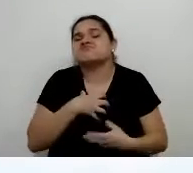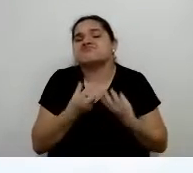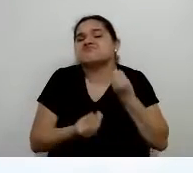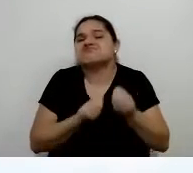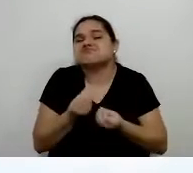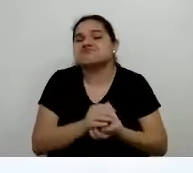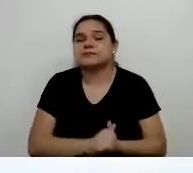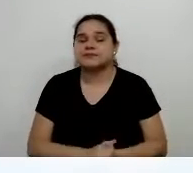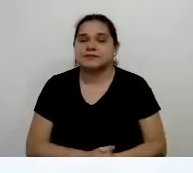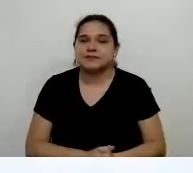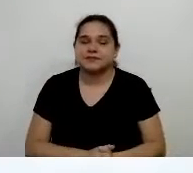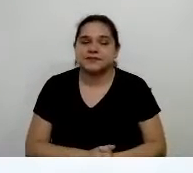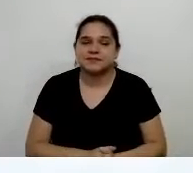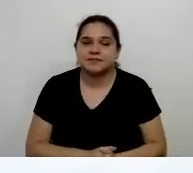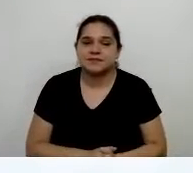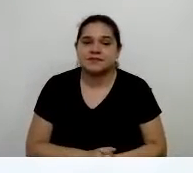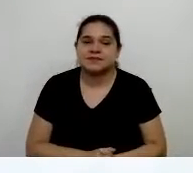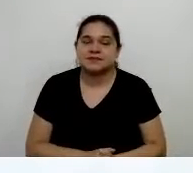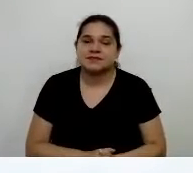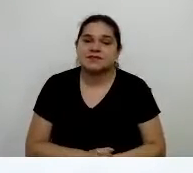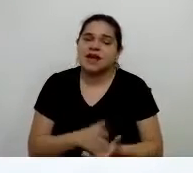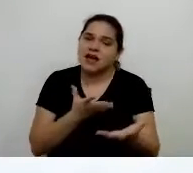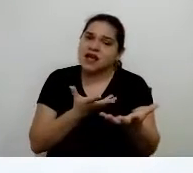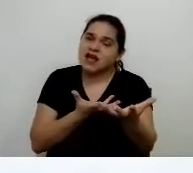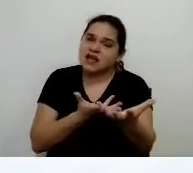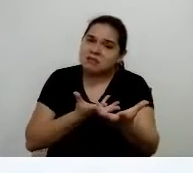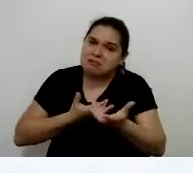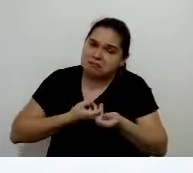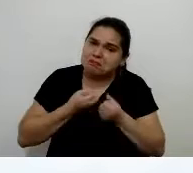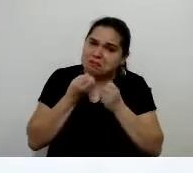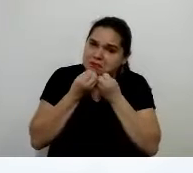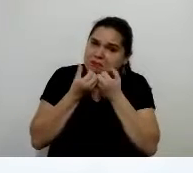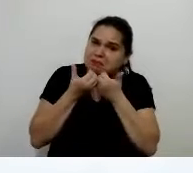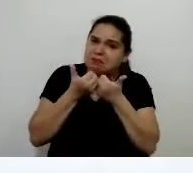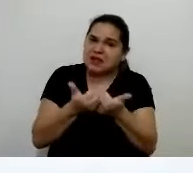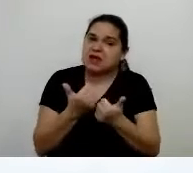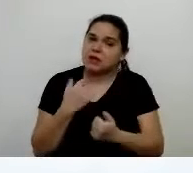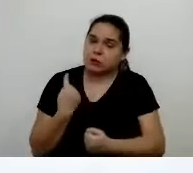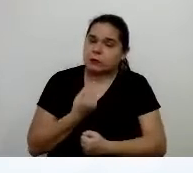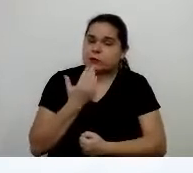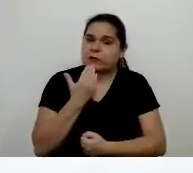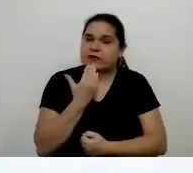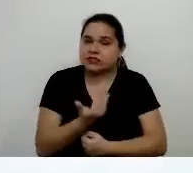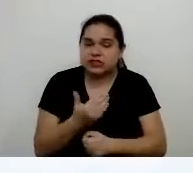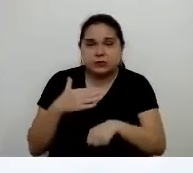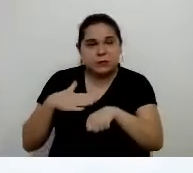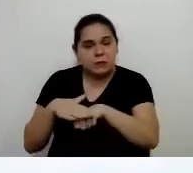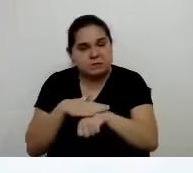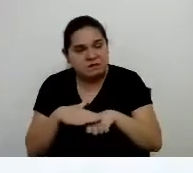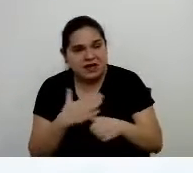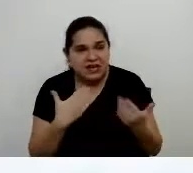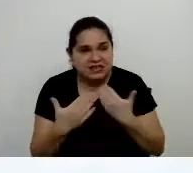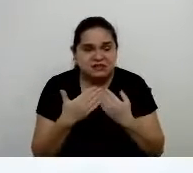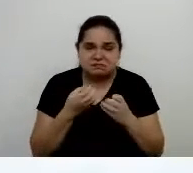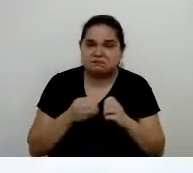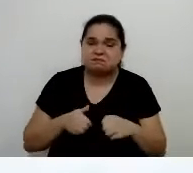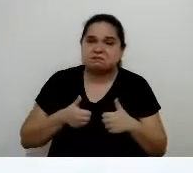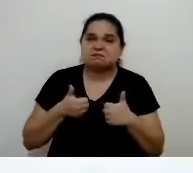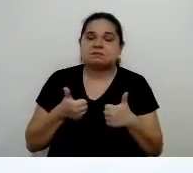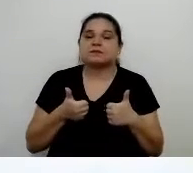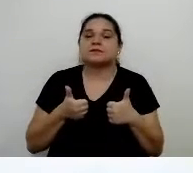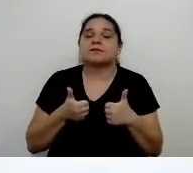Assim, Gilson, a receptividade foi muito boa, certo? A conversa foi muito boa. Acontece que